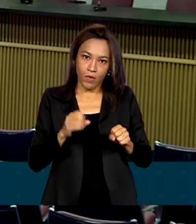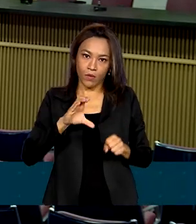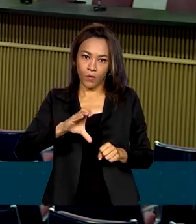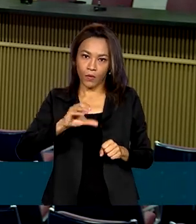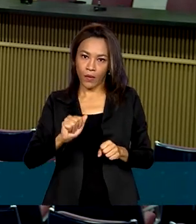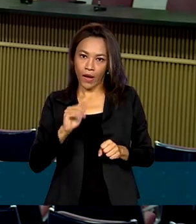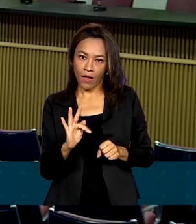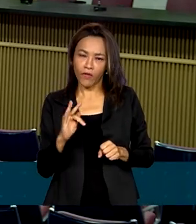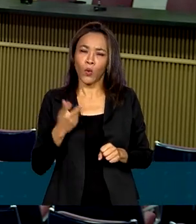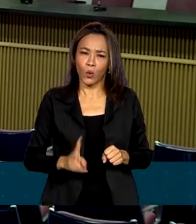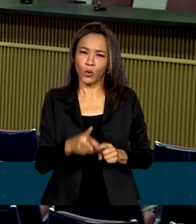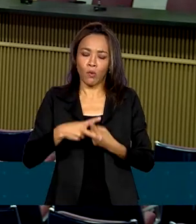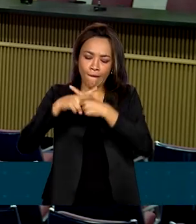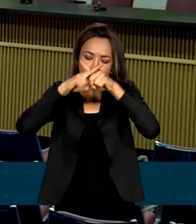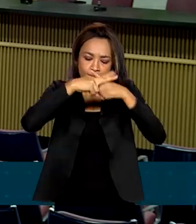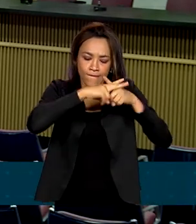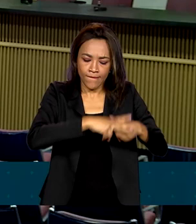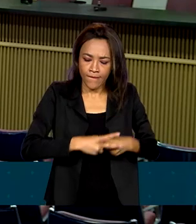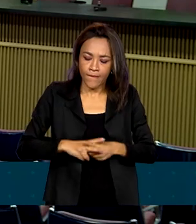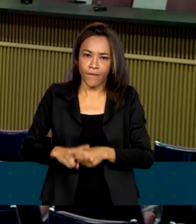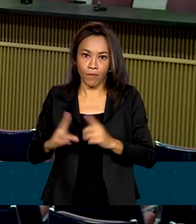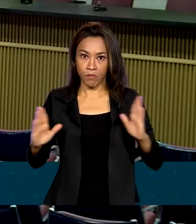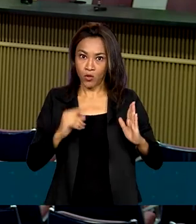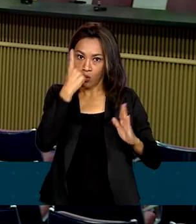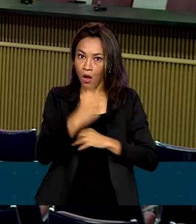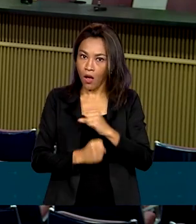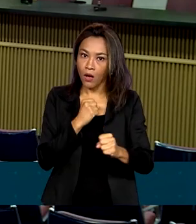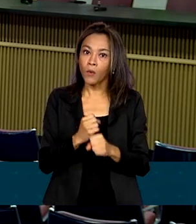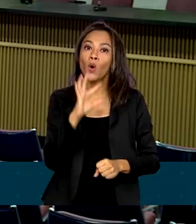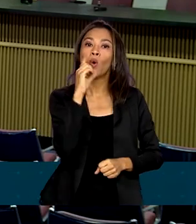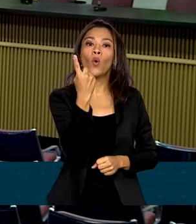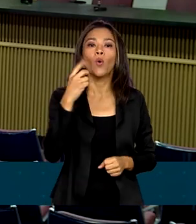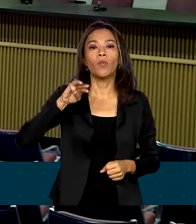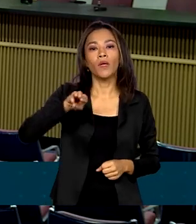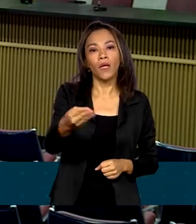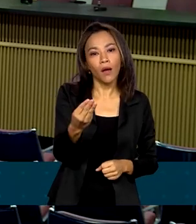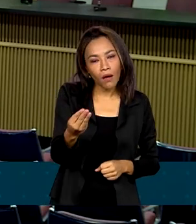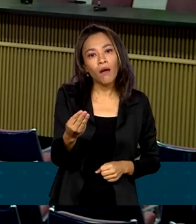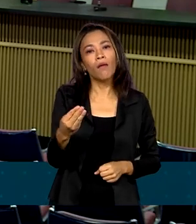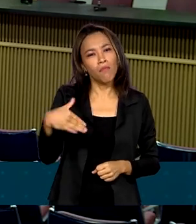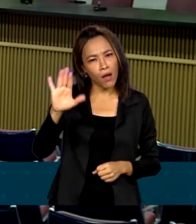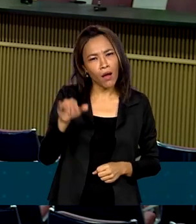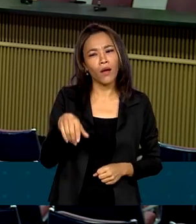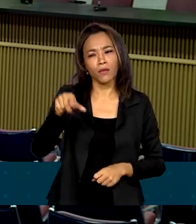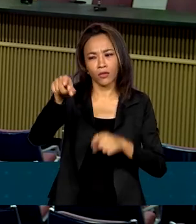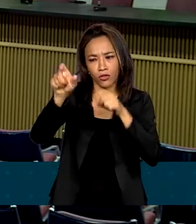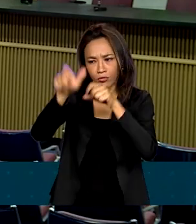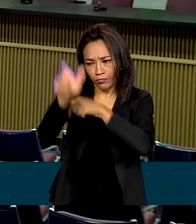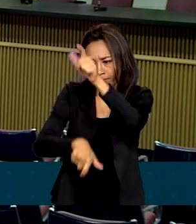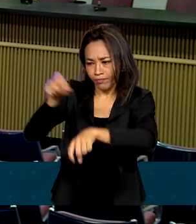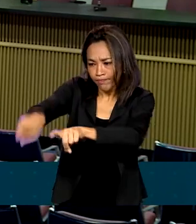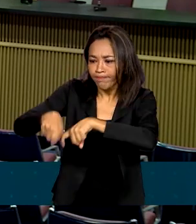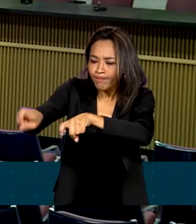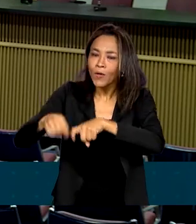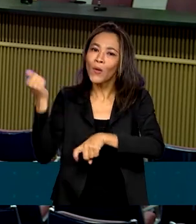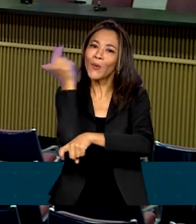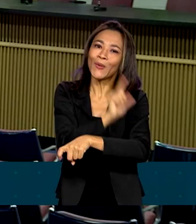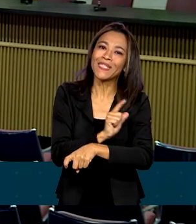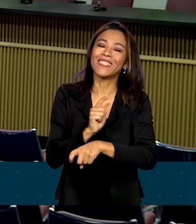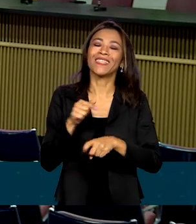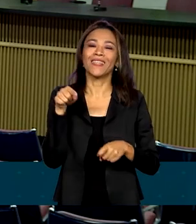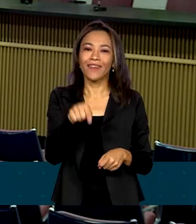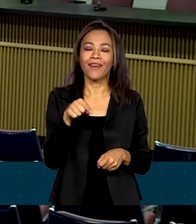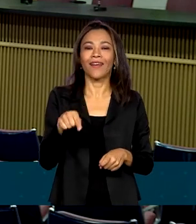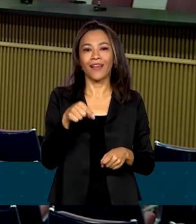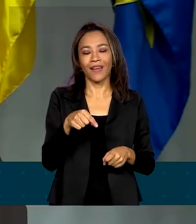estimativa do governo é de que cerca de 1 milhão de pequenos produtores sejam beneficiados com a extensão do prazo